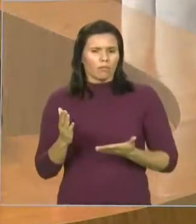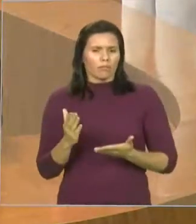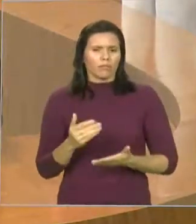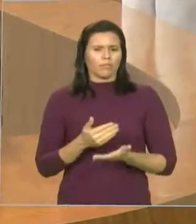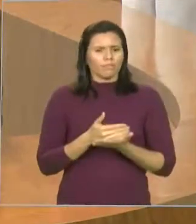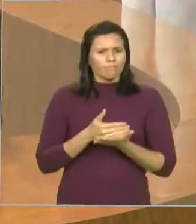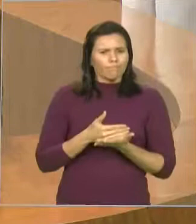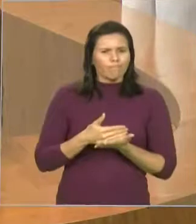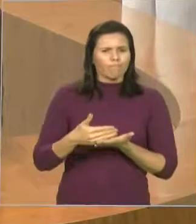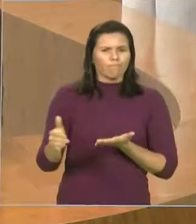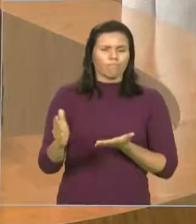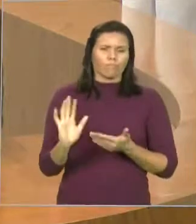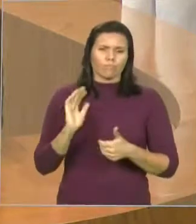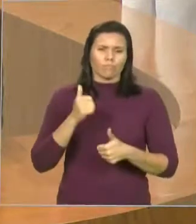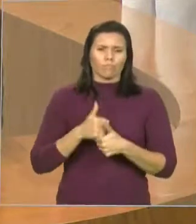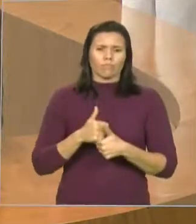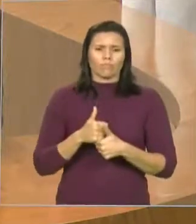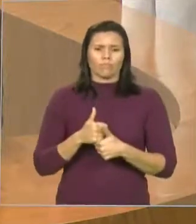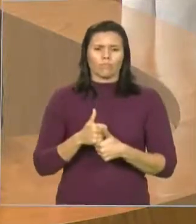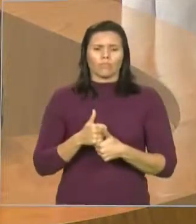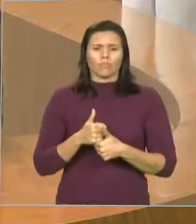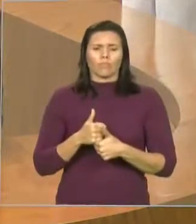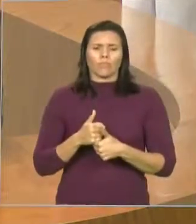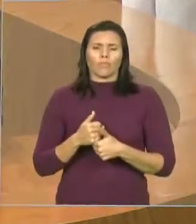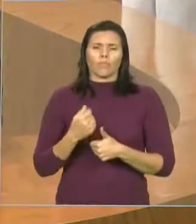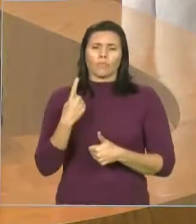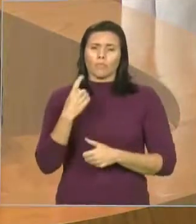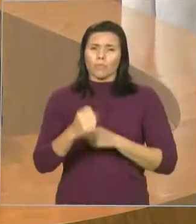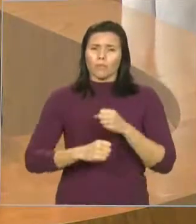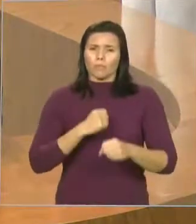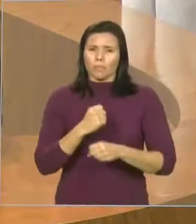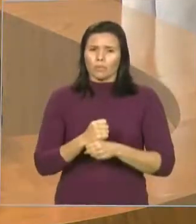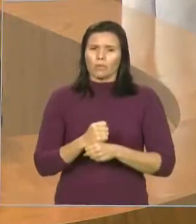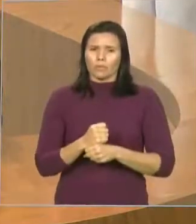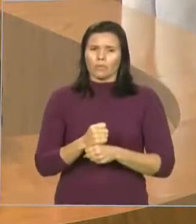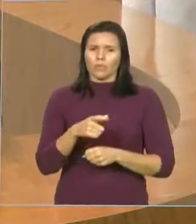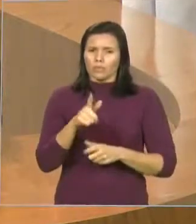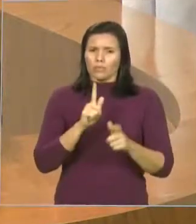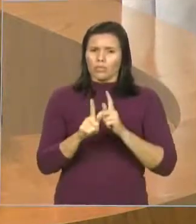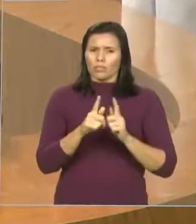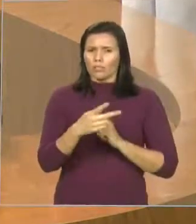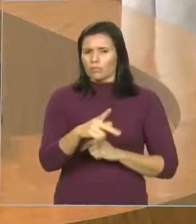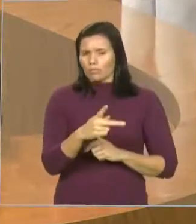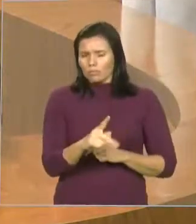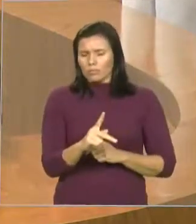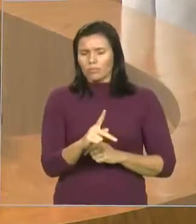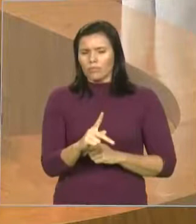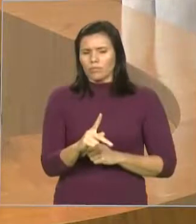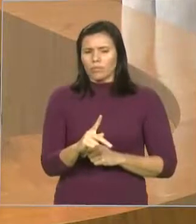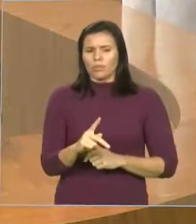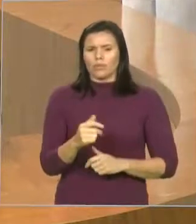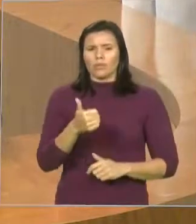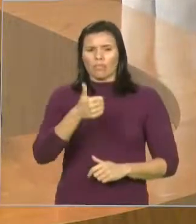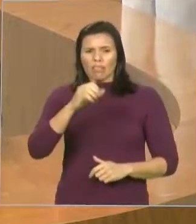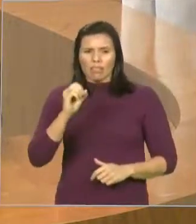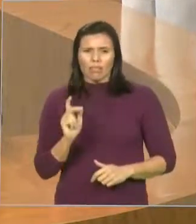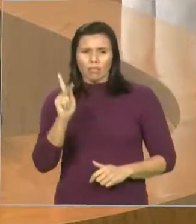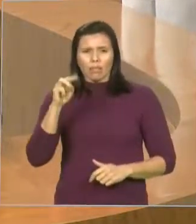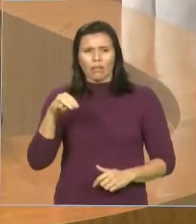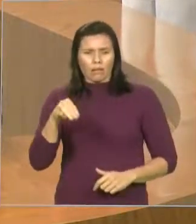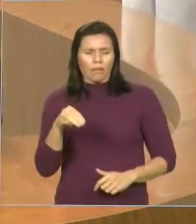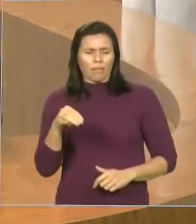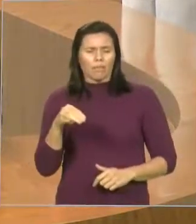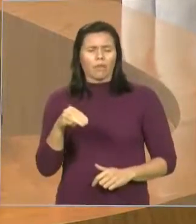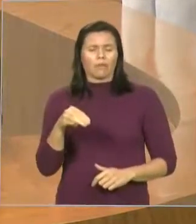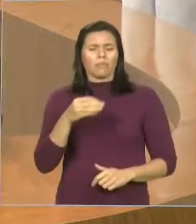de mandato, isso é um avanço muito grande. Claro que temos consciência que o município precisa de